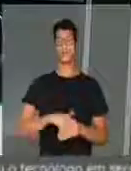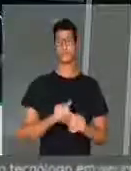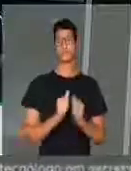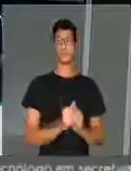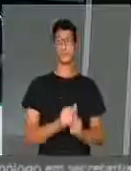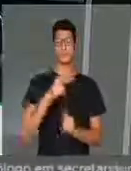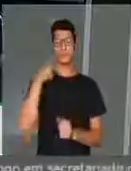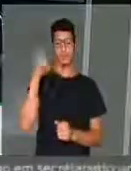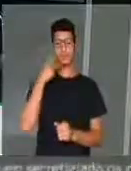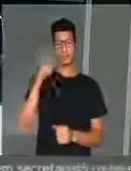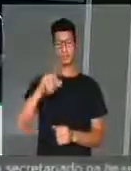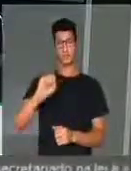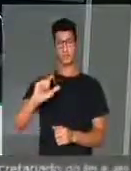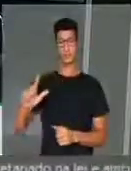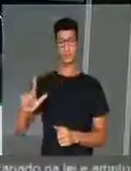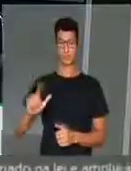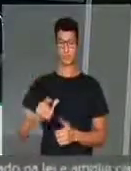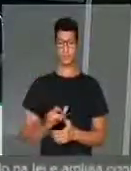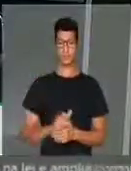Notações, presidente.